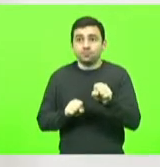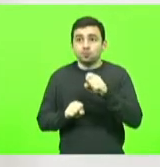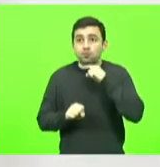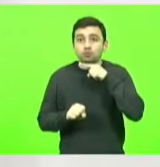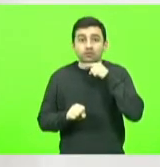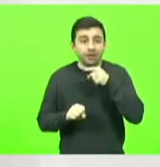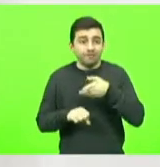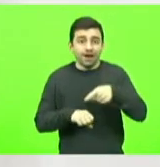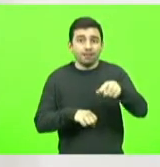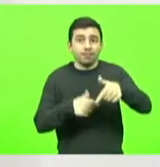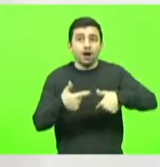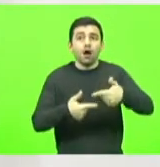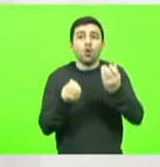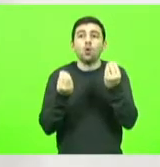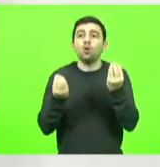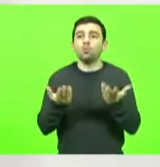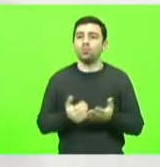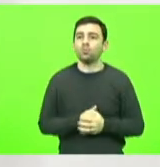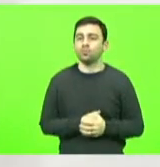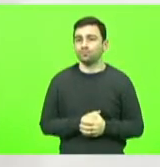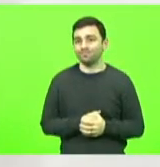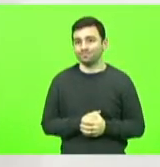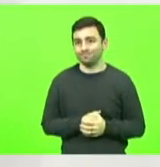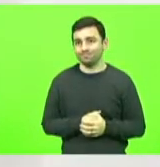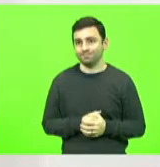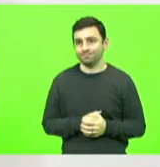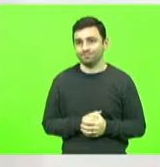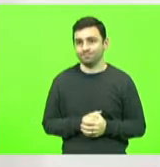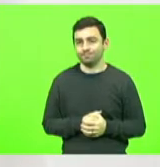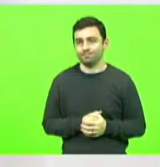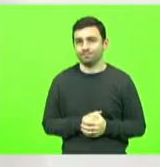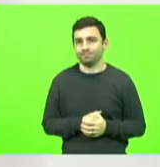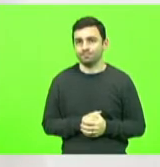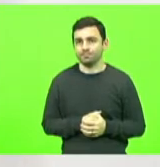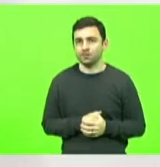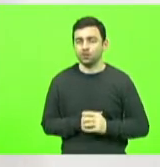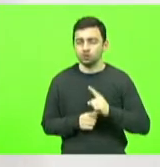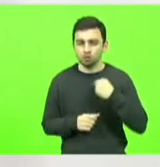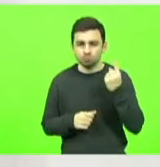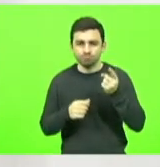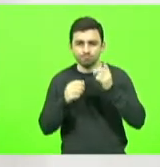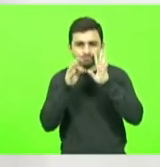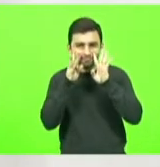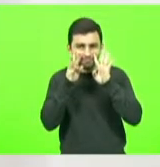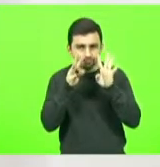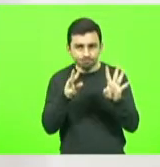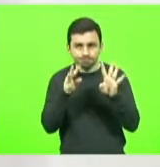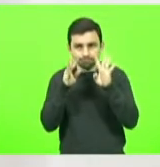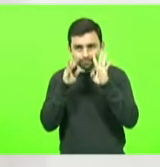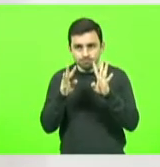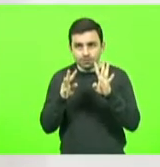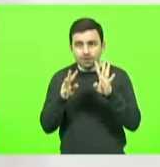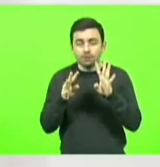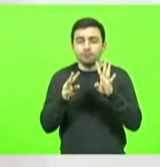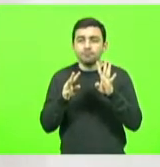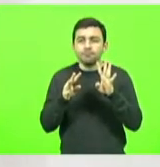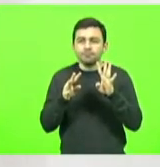mercado de trabalho. Nós ouvimos todos os dias